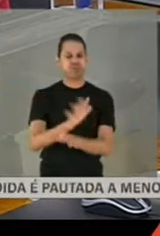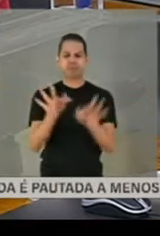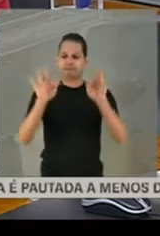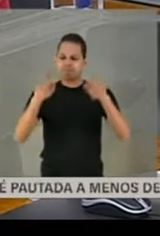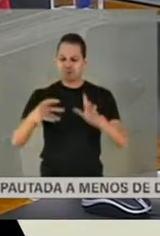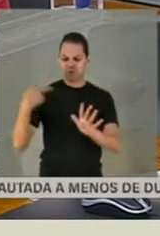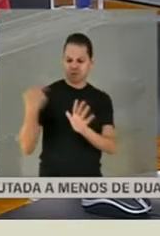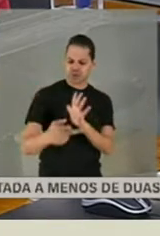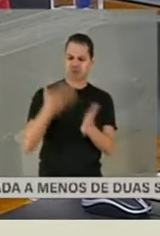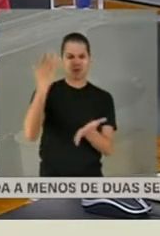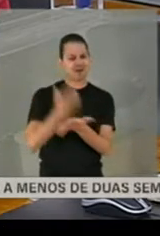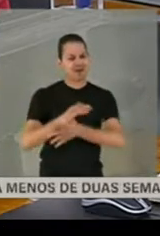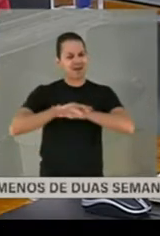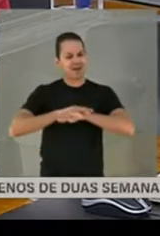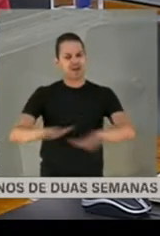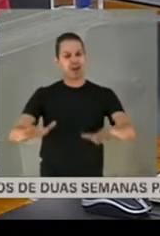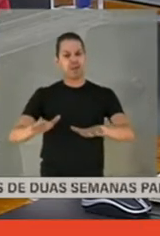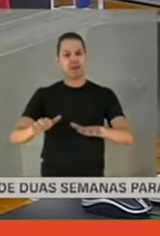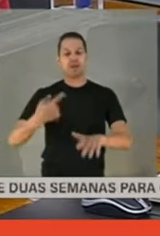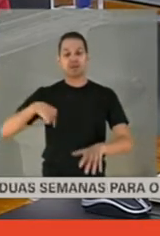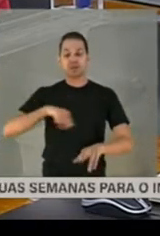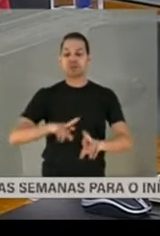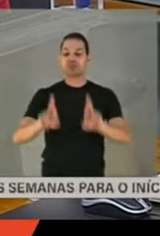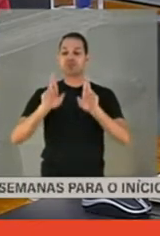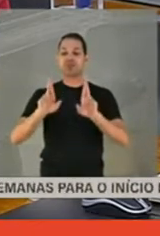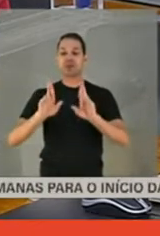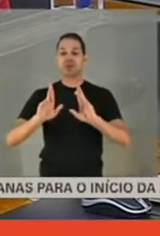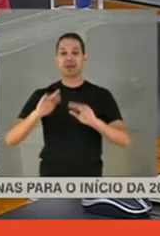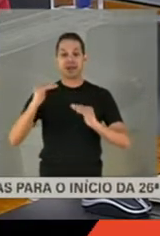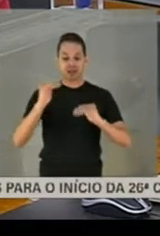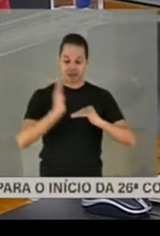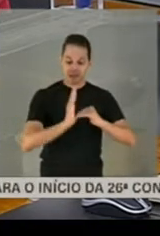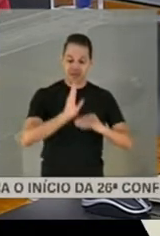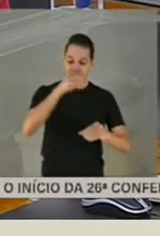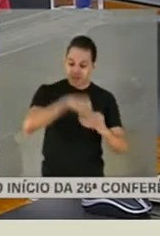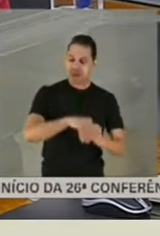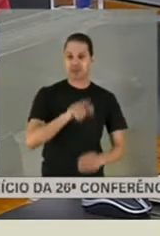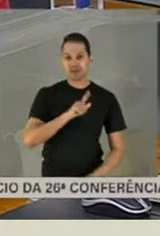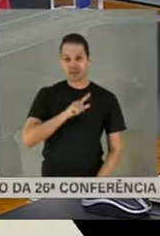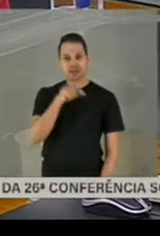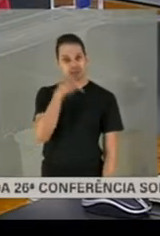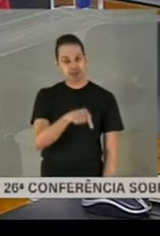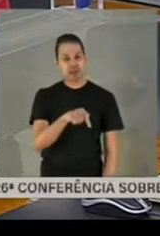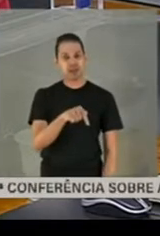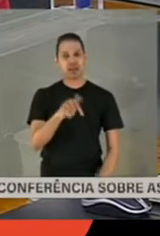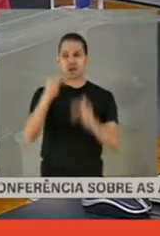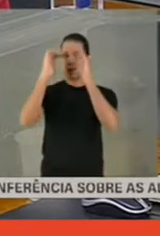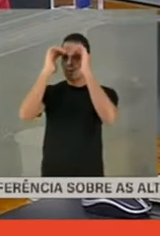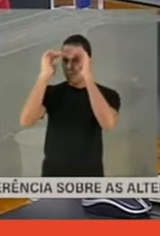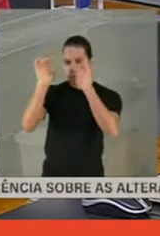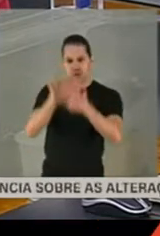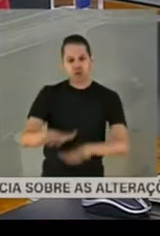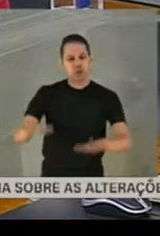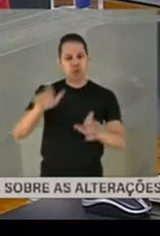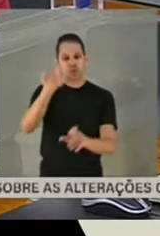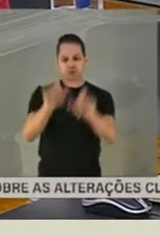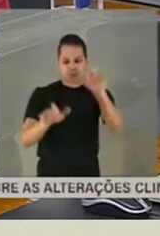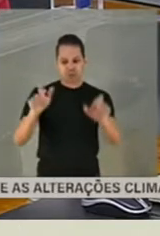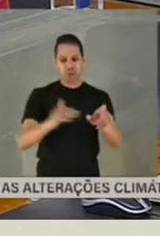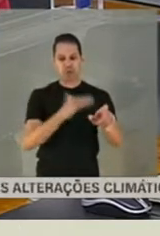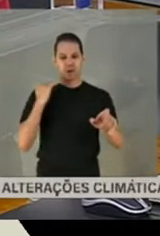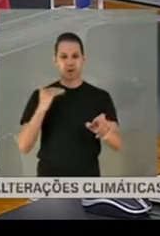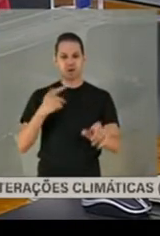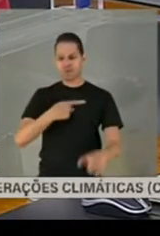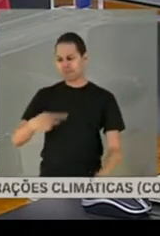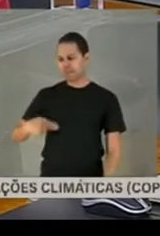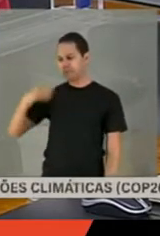genocídio. As nossas esperanças estão na nossa casa, nessa casa. Honrem os nossos mortos, diferentemente do que fez o